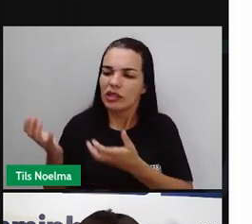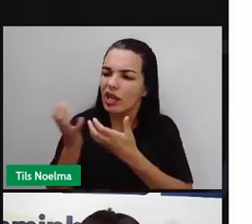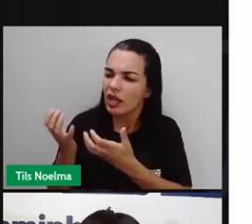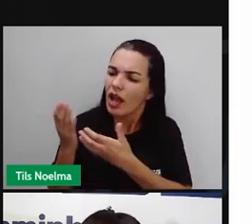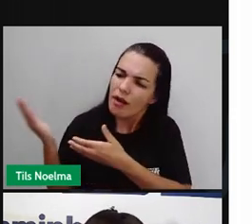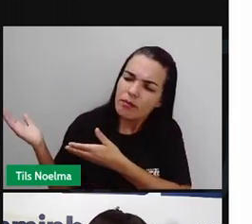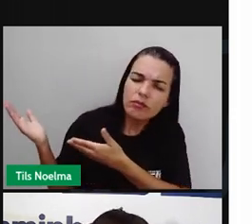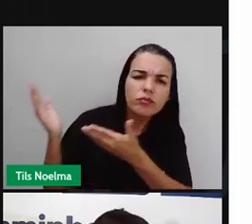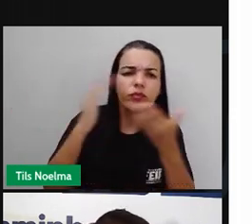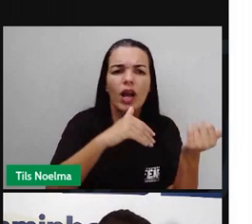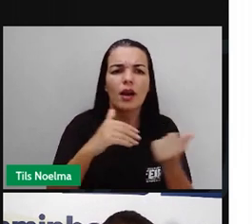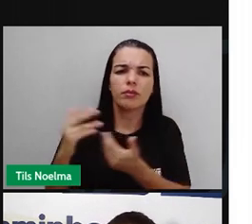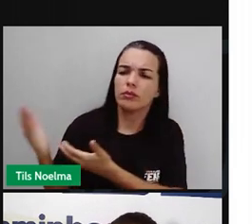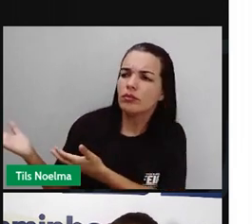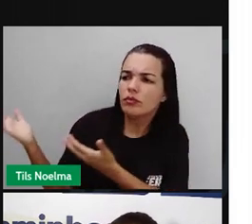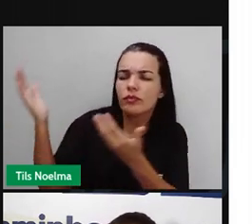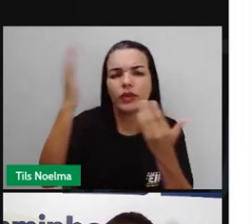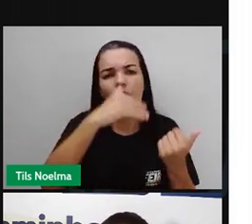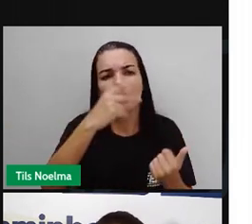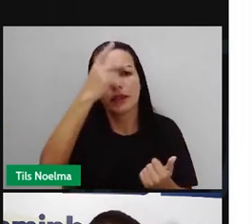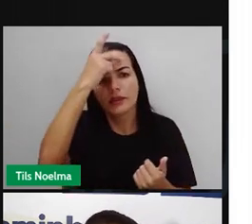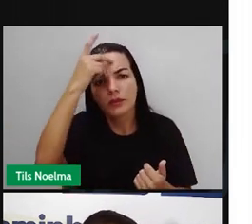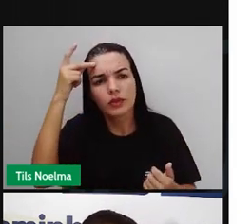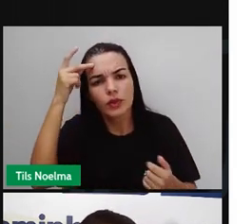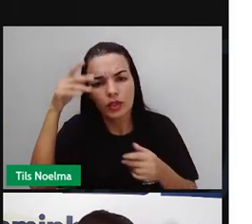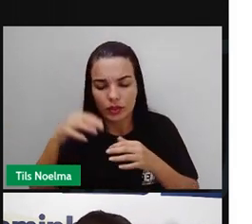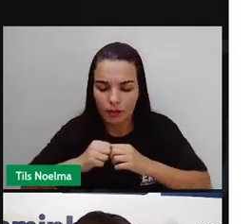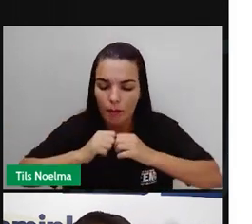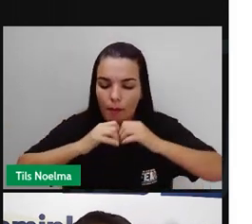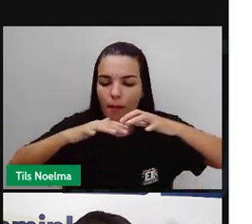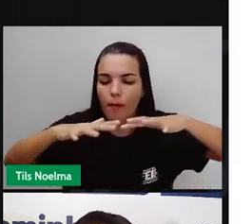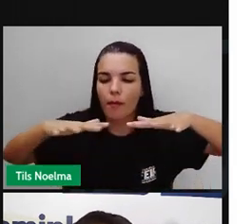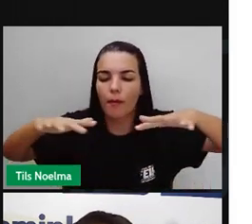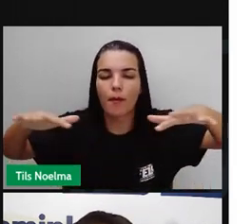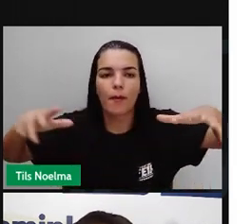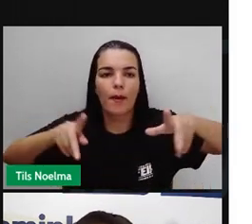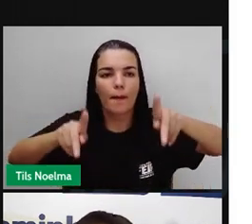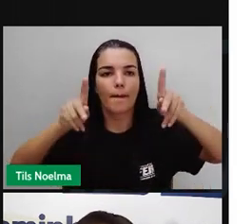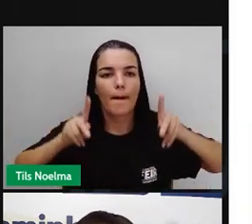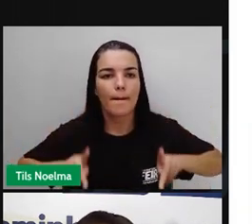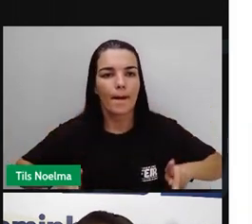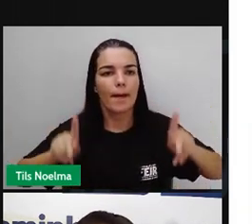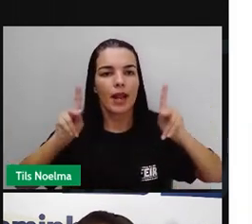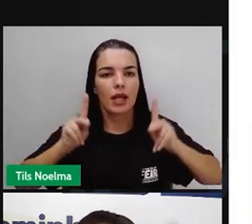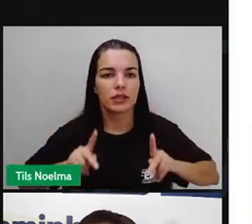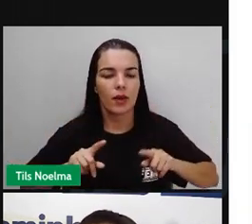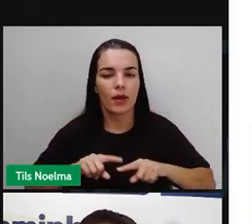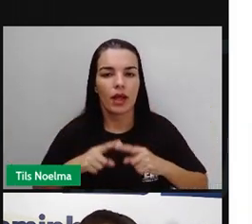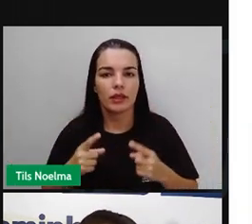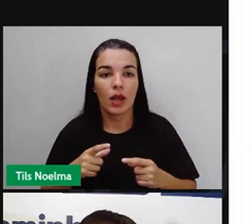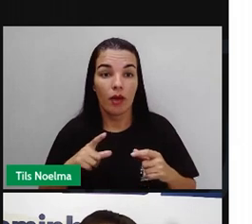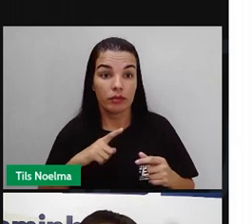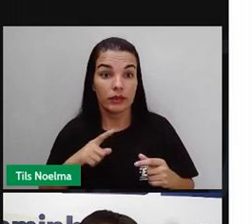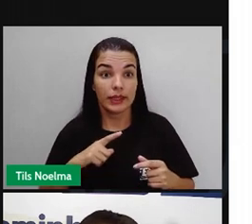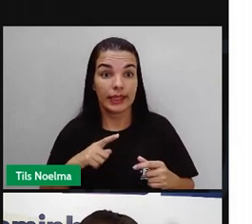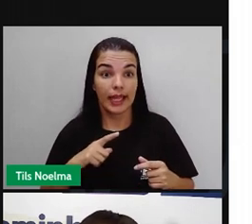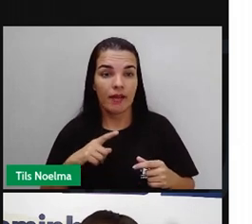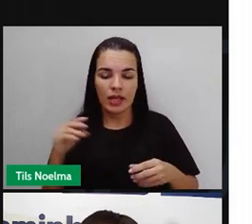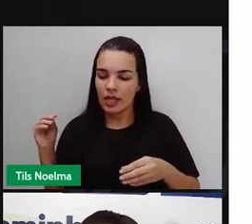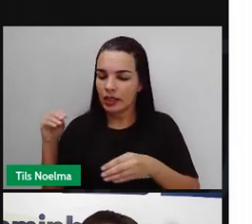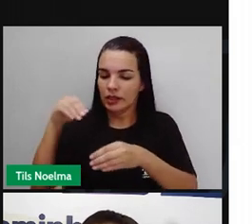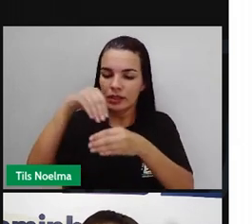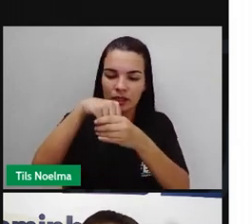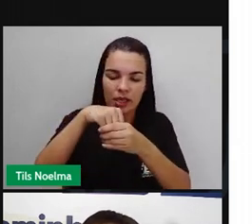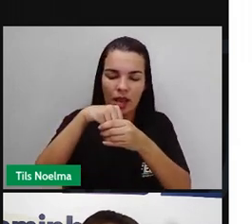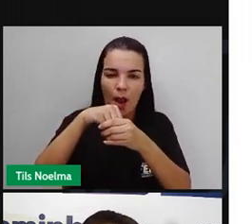fazer com que essa população ela crescesse por isso que a gente diz que houve o chamado integrar para não